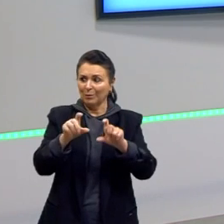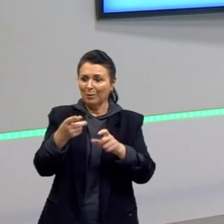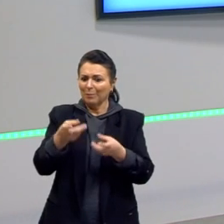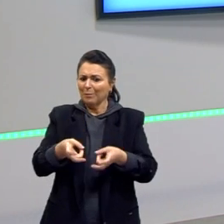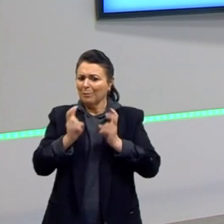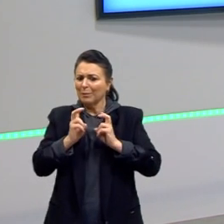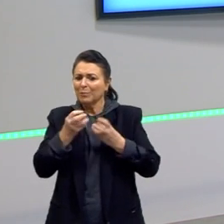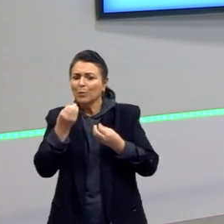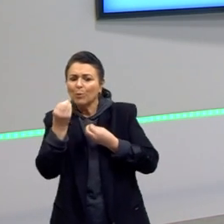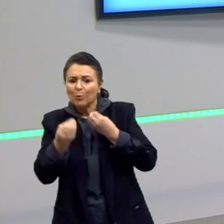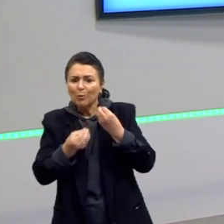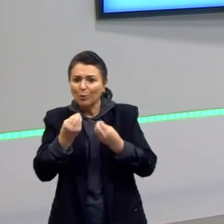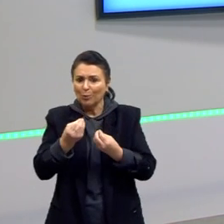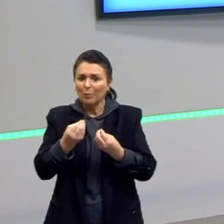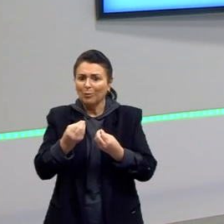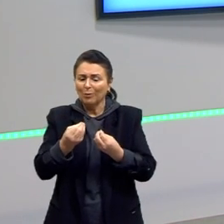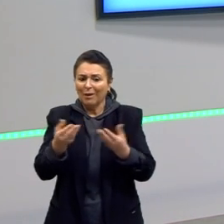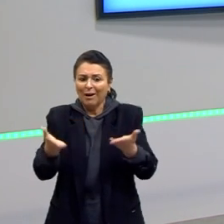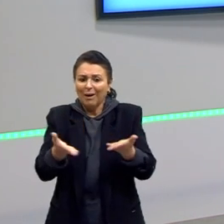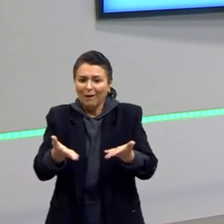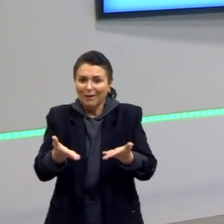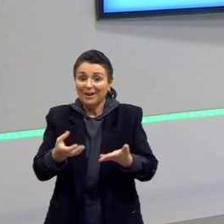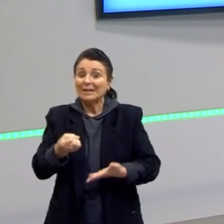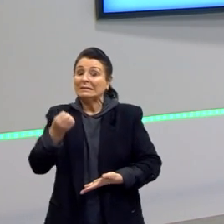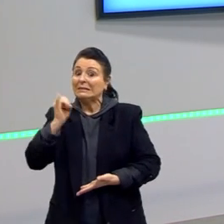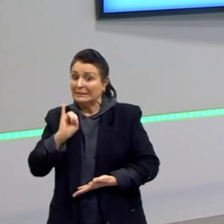se vivesse agora.